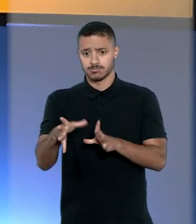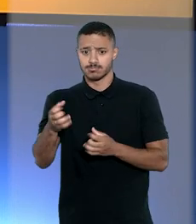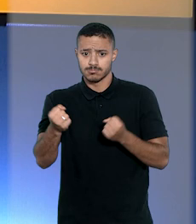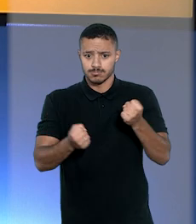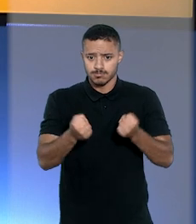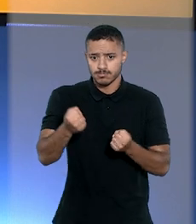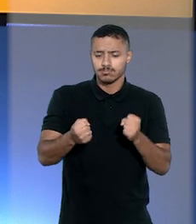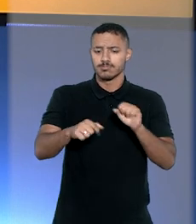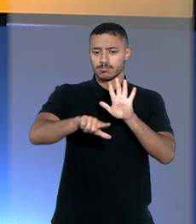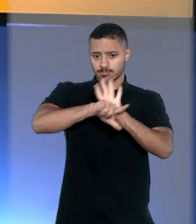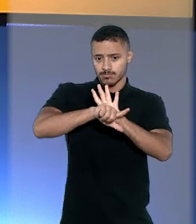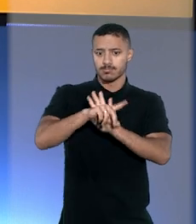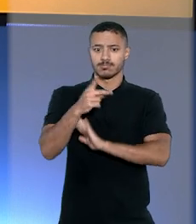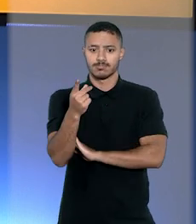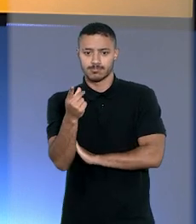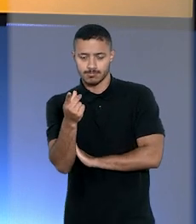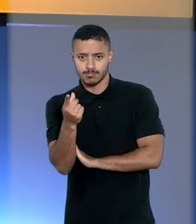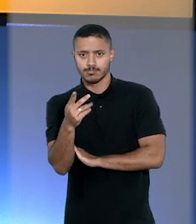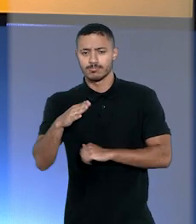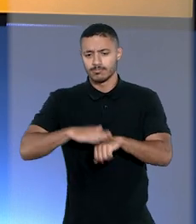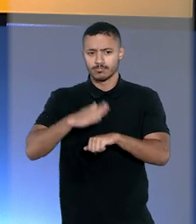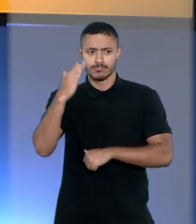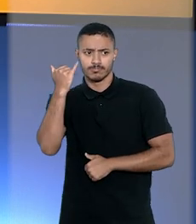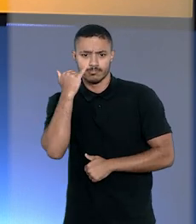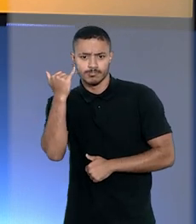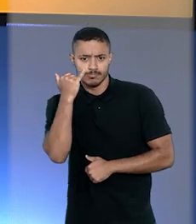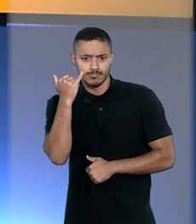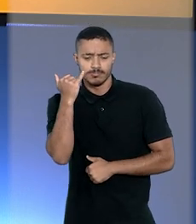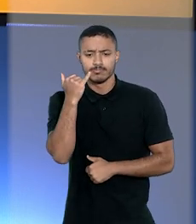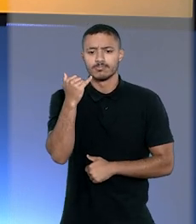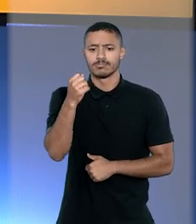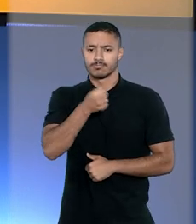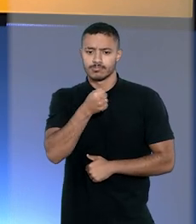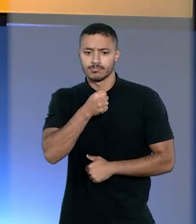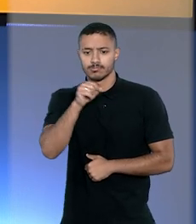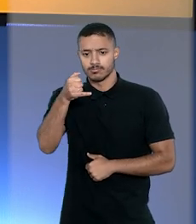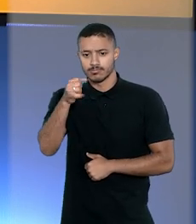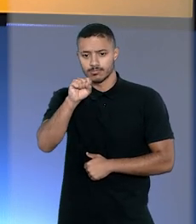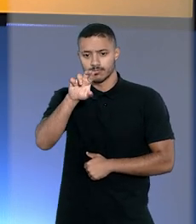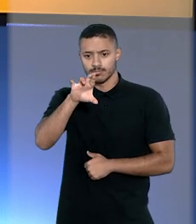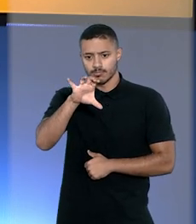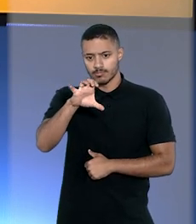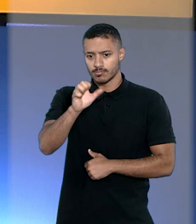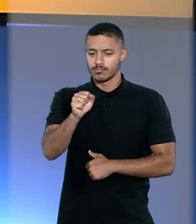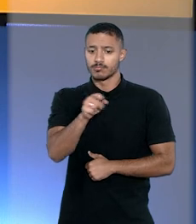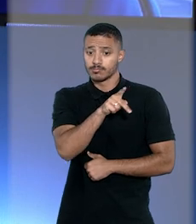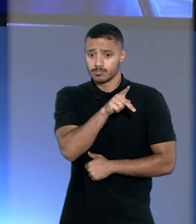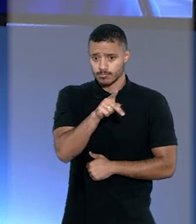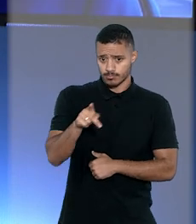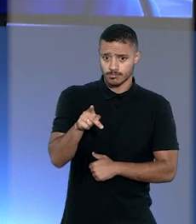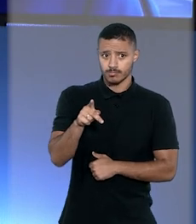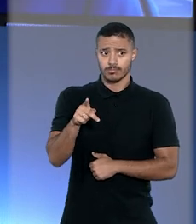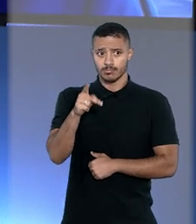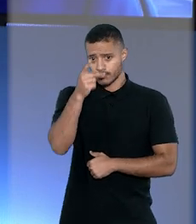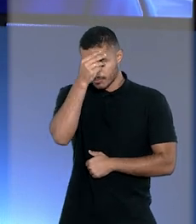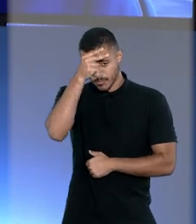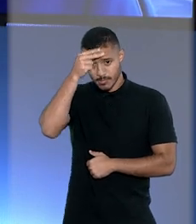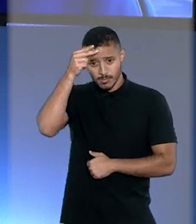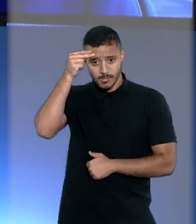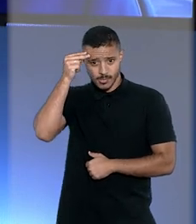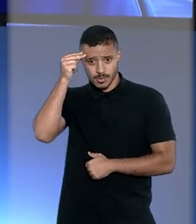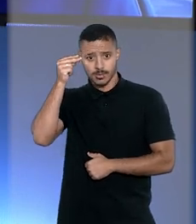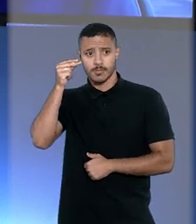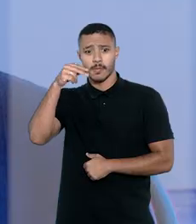licenciamento de veículos em papel moeda. Mais informações com a repórter Jéssica Castro. O presidente do